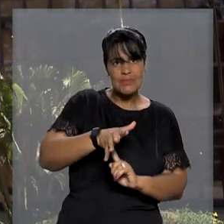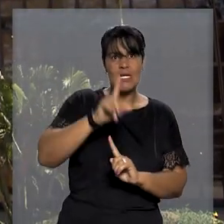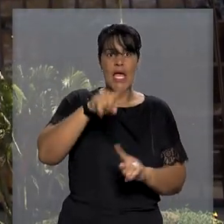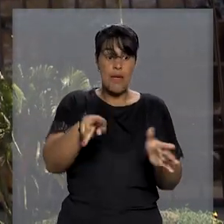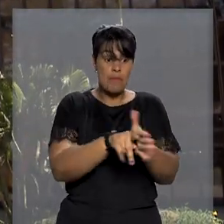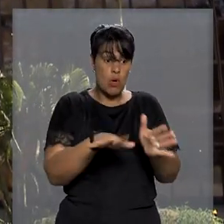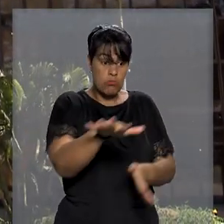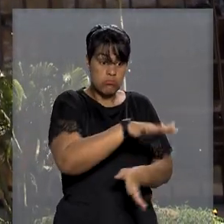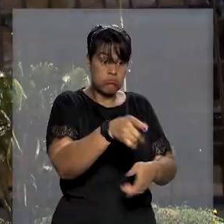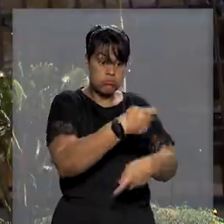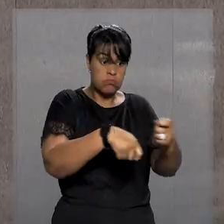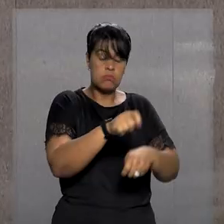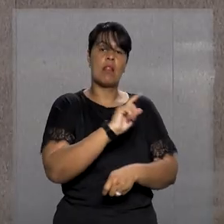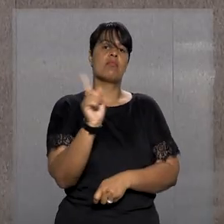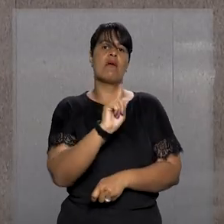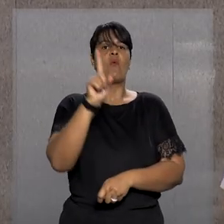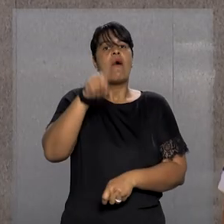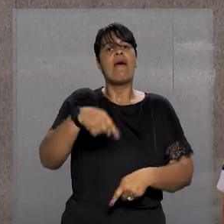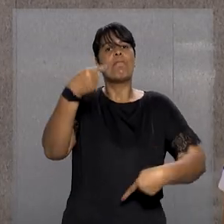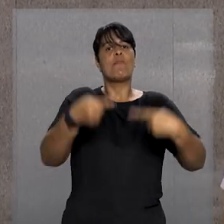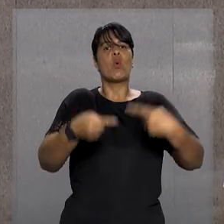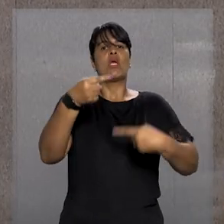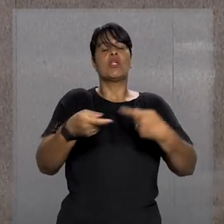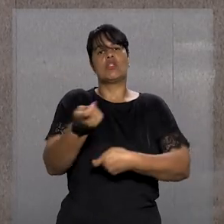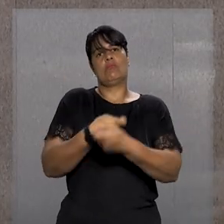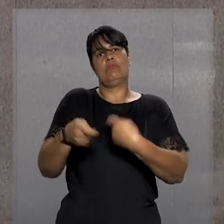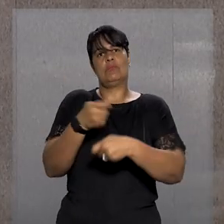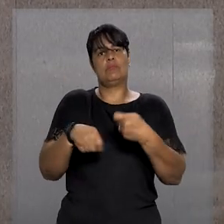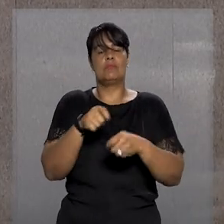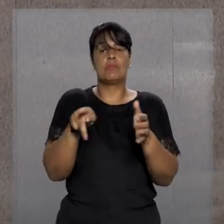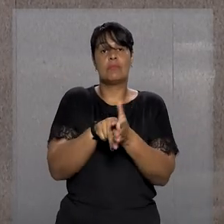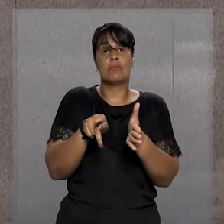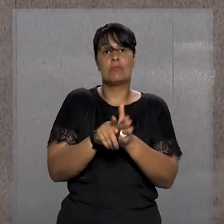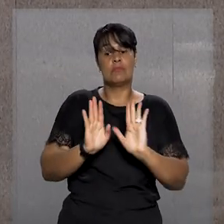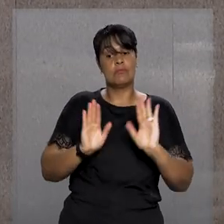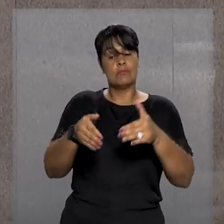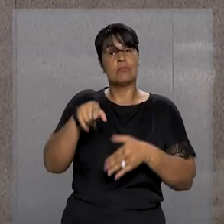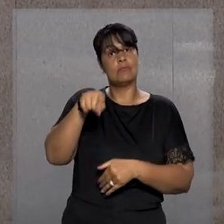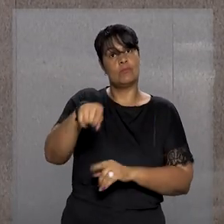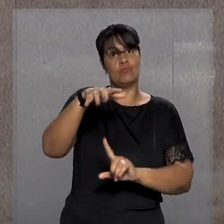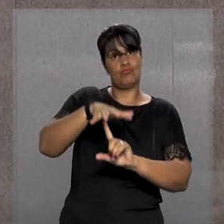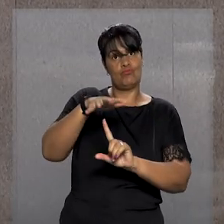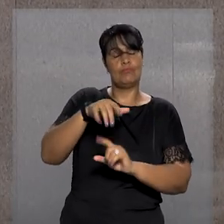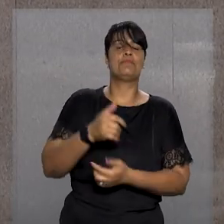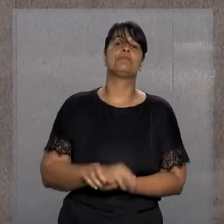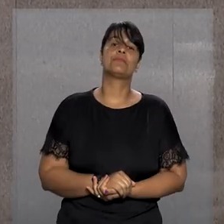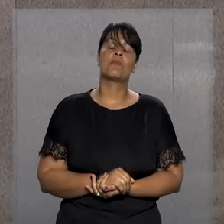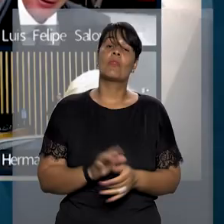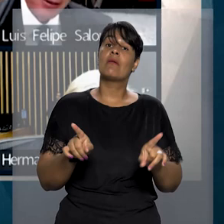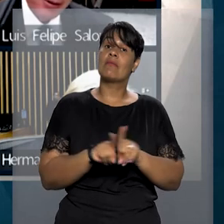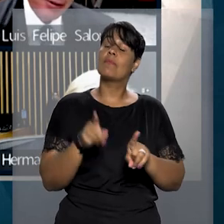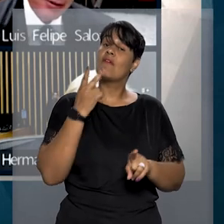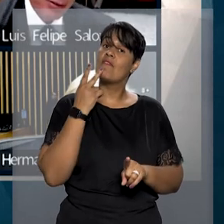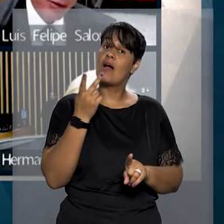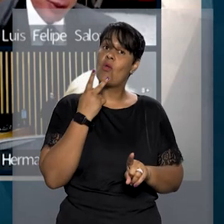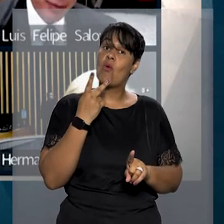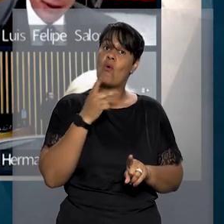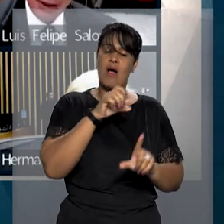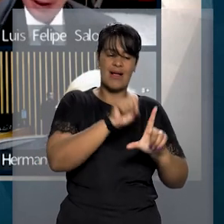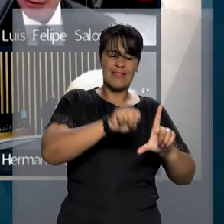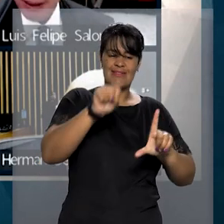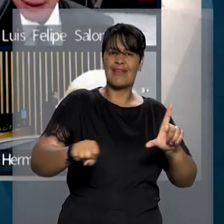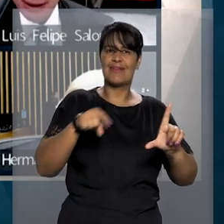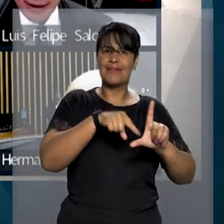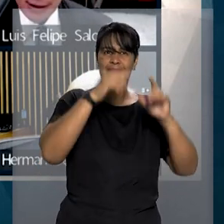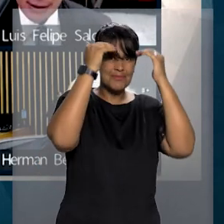espelho do mercado, mas sim o principal instrumento de política monetária utilizado pela instituição no combate à inflação. O ministro também